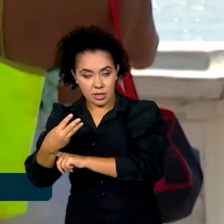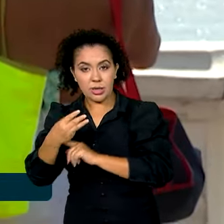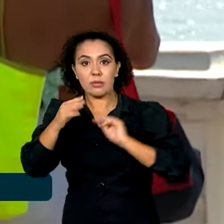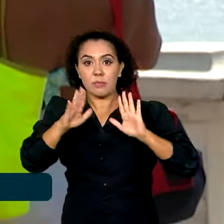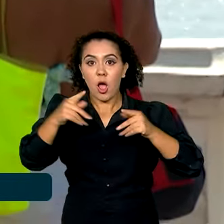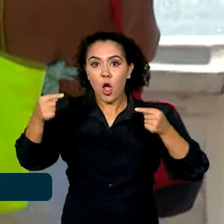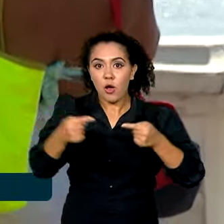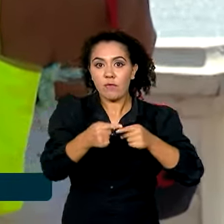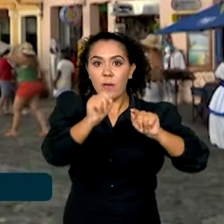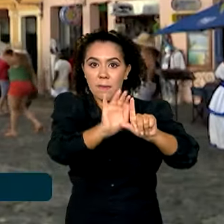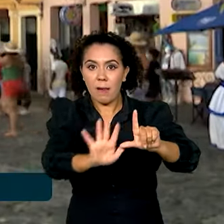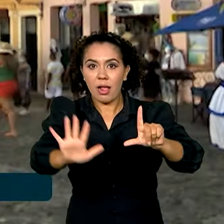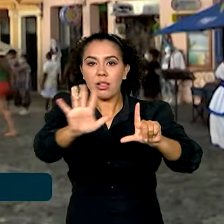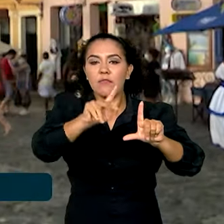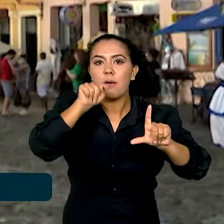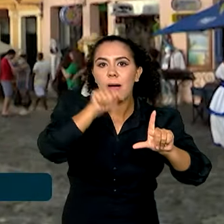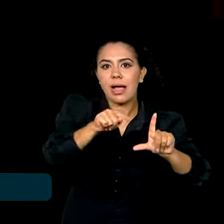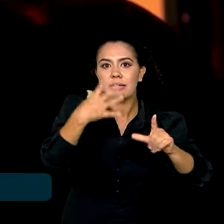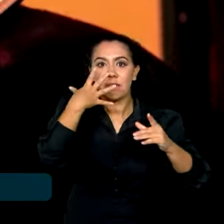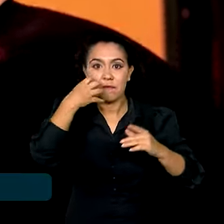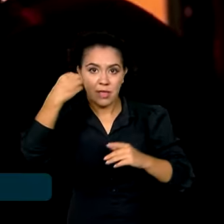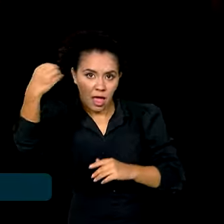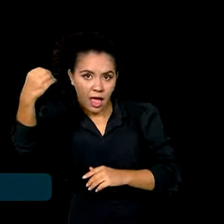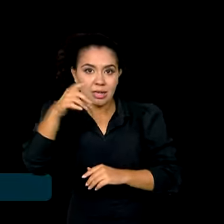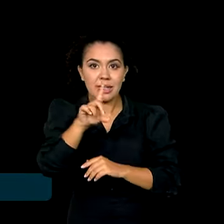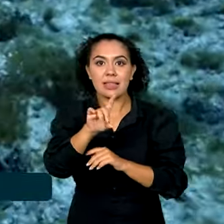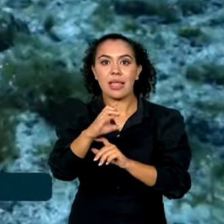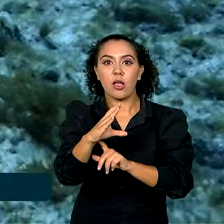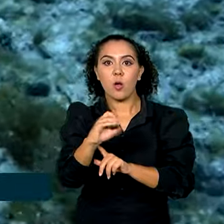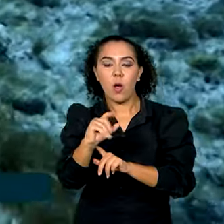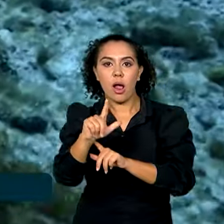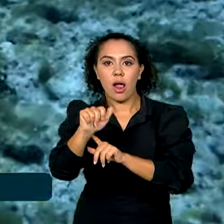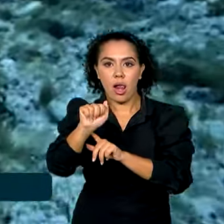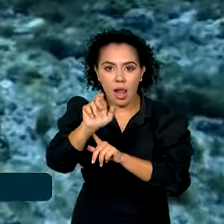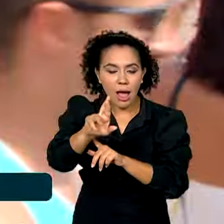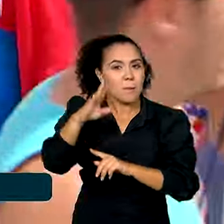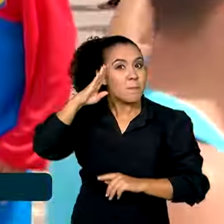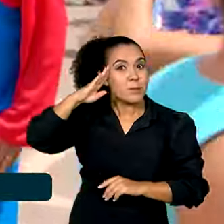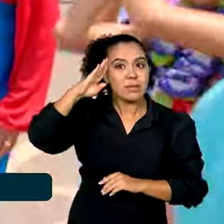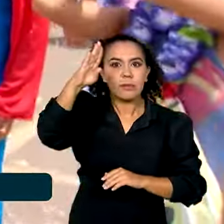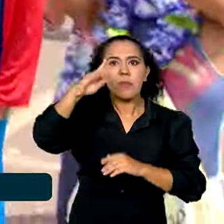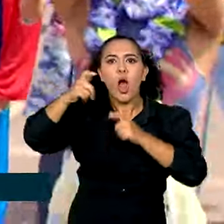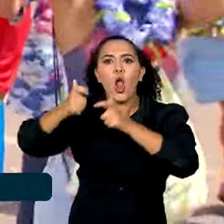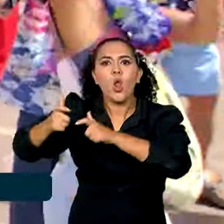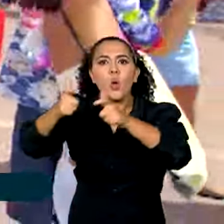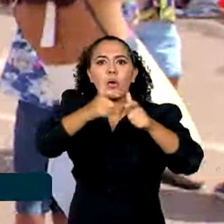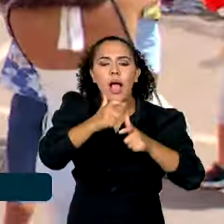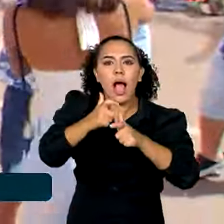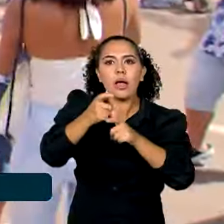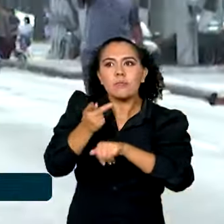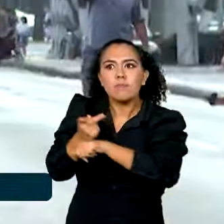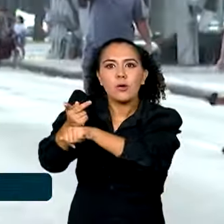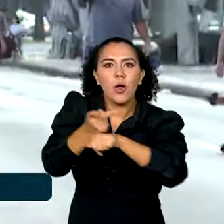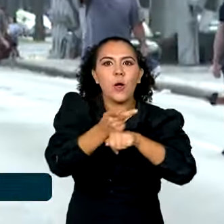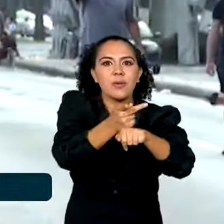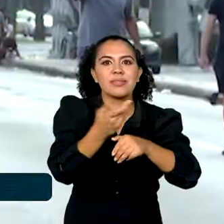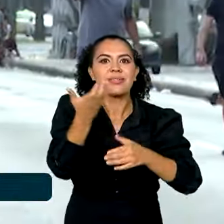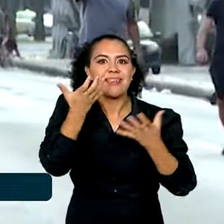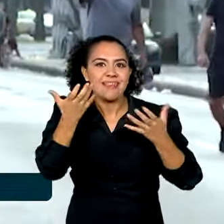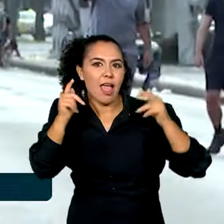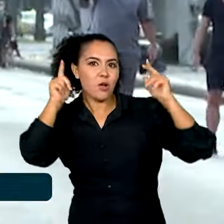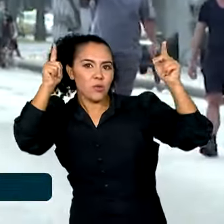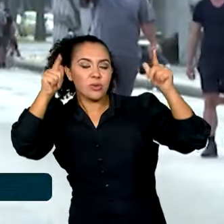plataforma de viagens Decolar. E os destinos mais procurados por quem deseja cair na folia são